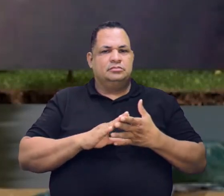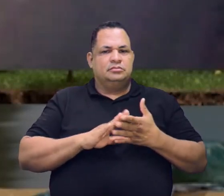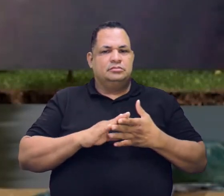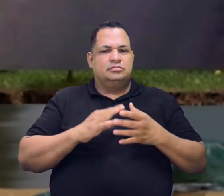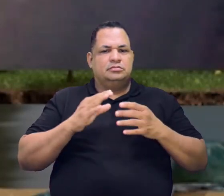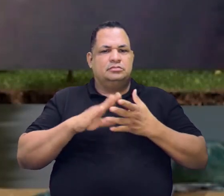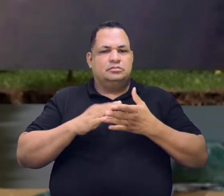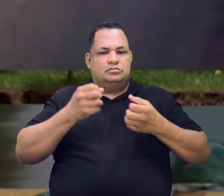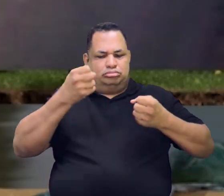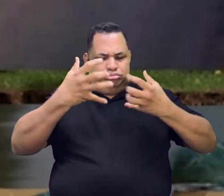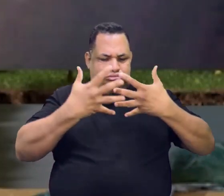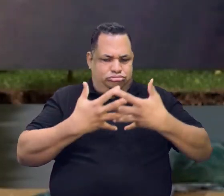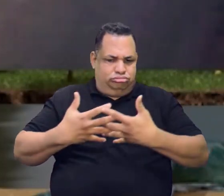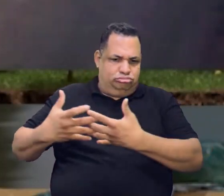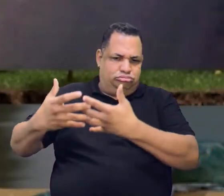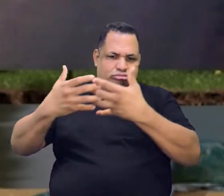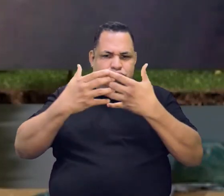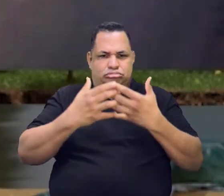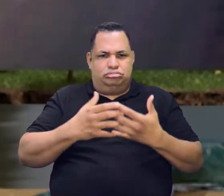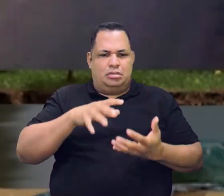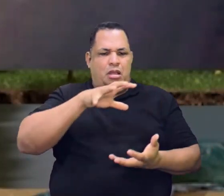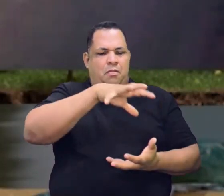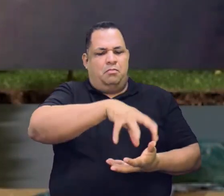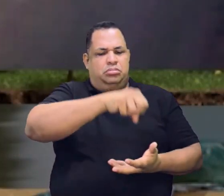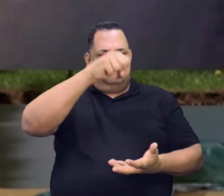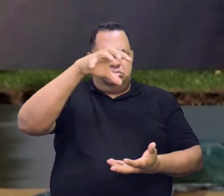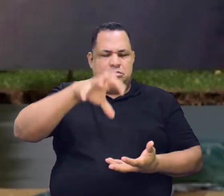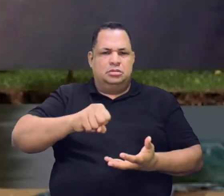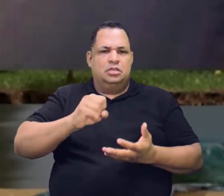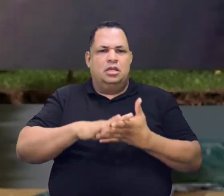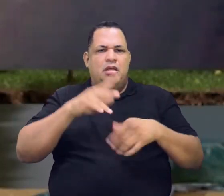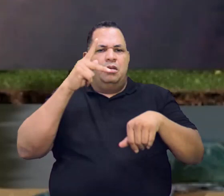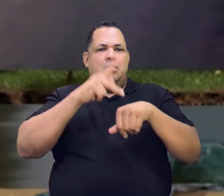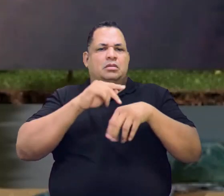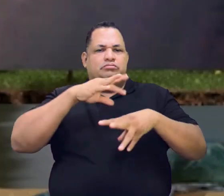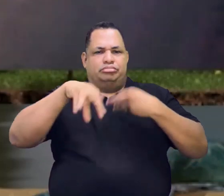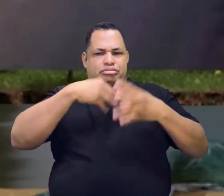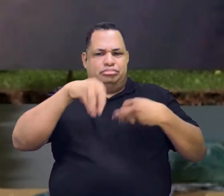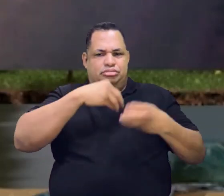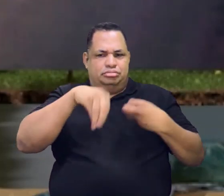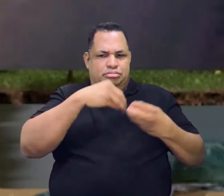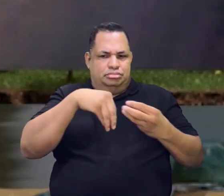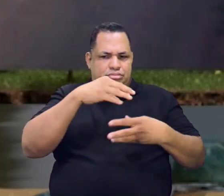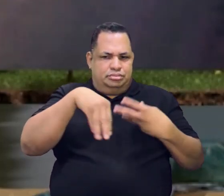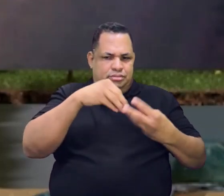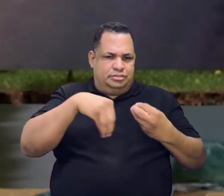caçamos mais caçamos, tirando as pedras e triturando.